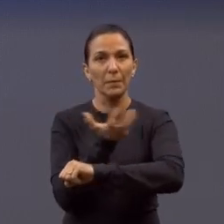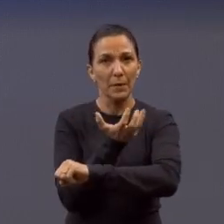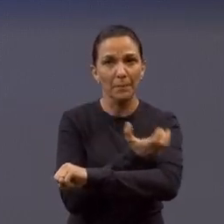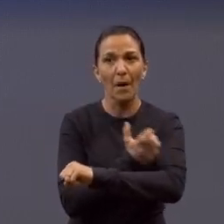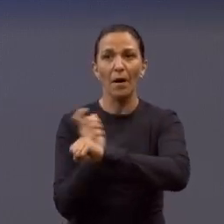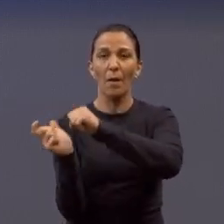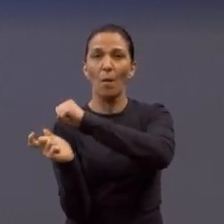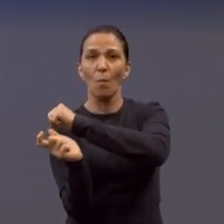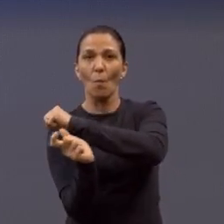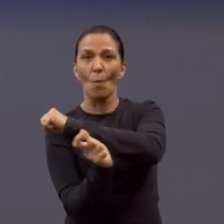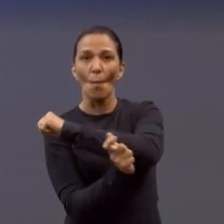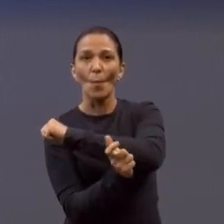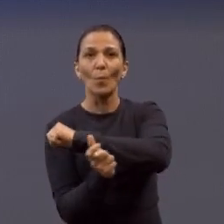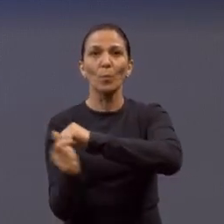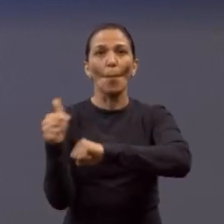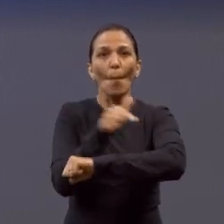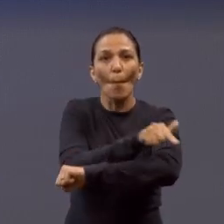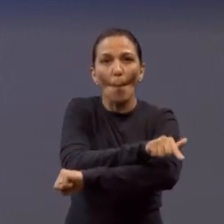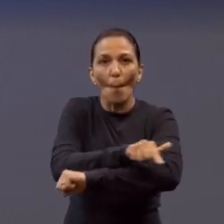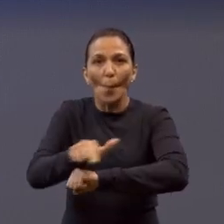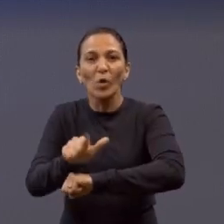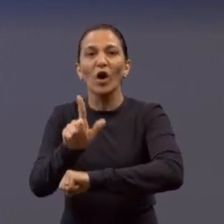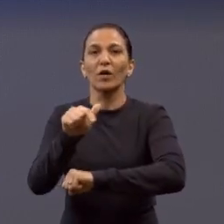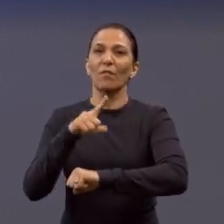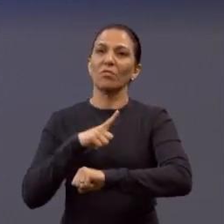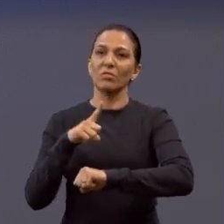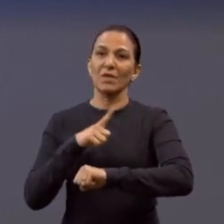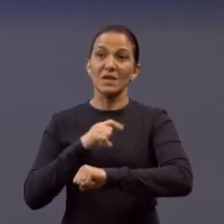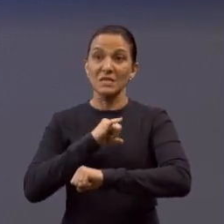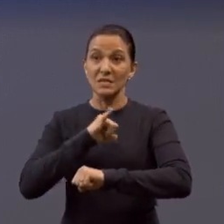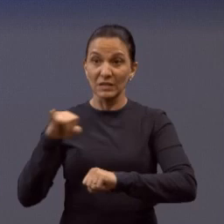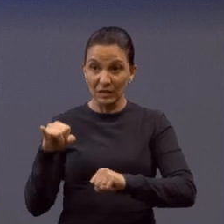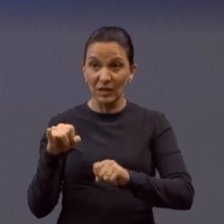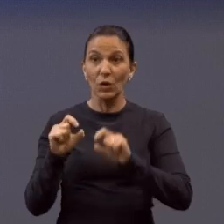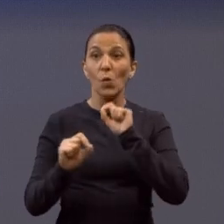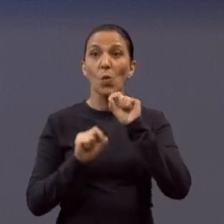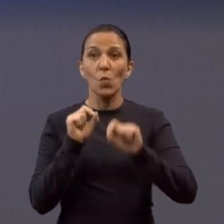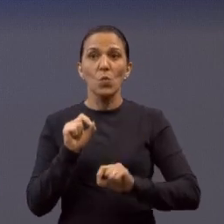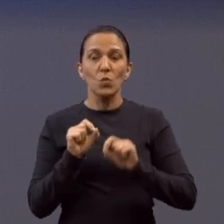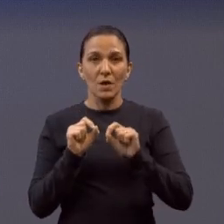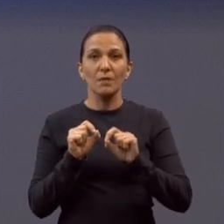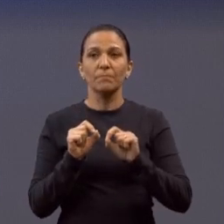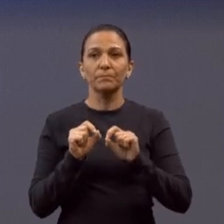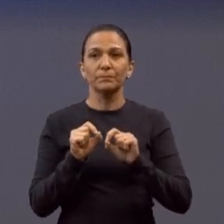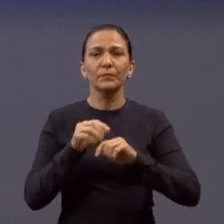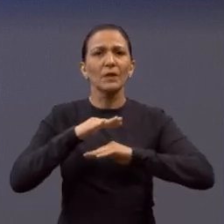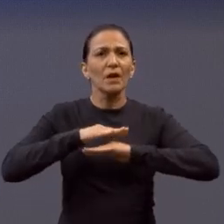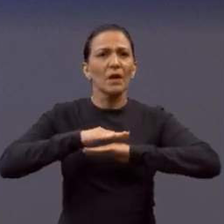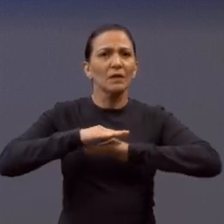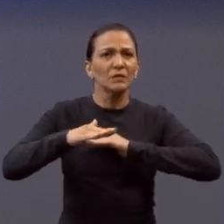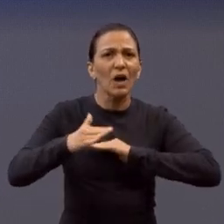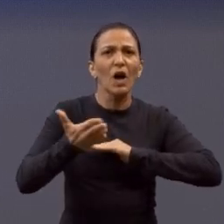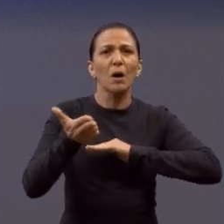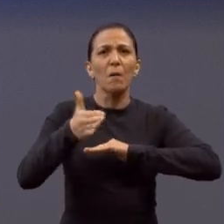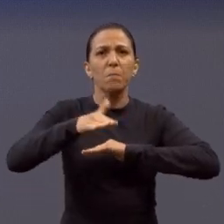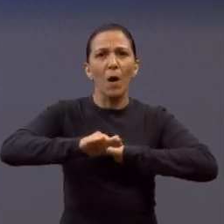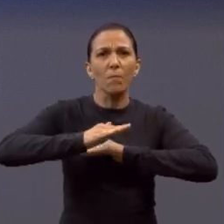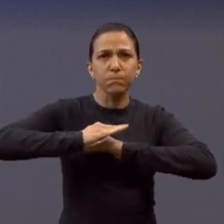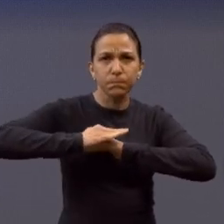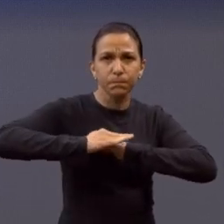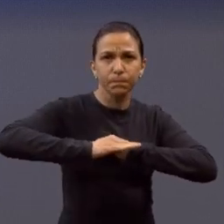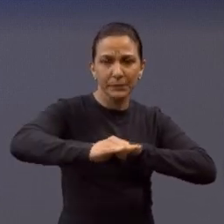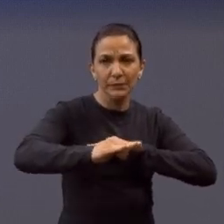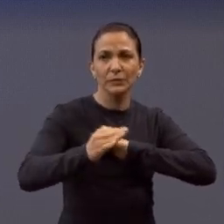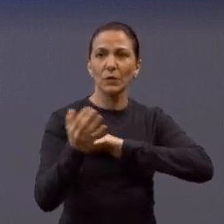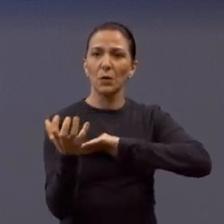limparam a sarjeta. Só que se não fizer o recapiamento, tampar os buracos